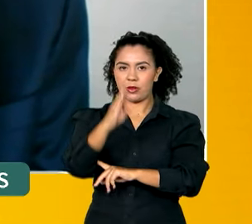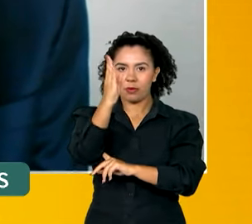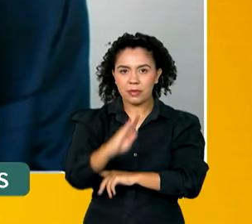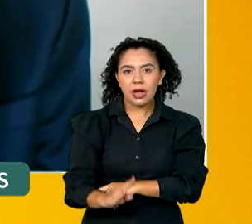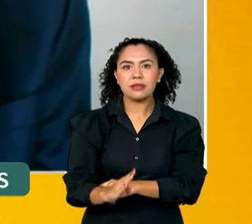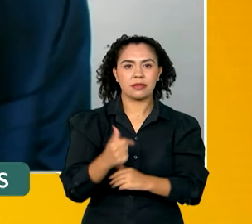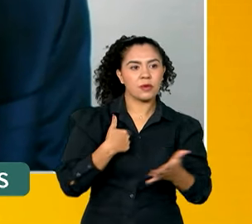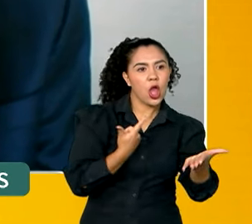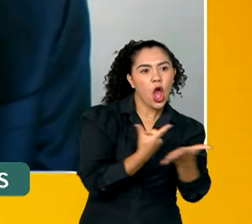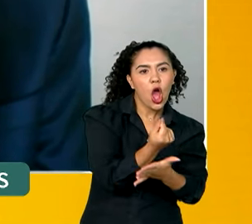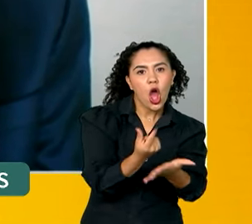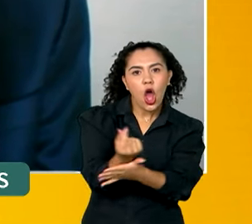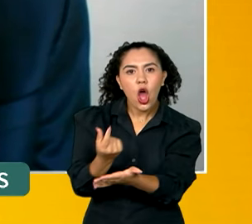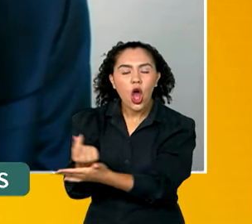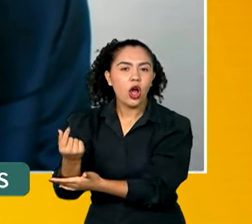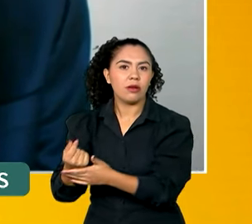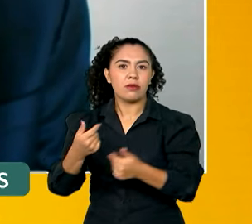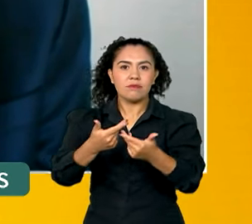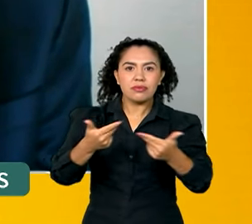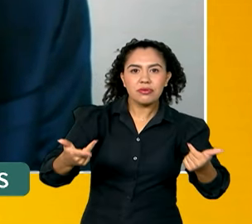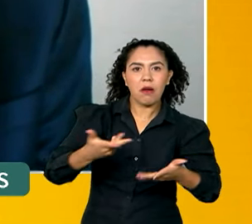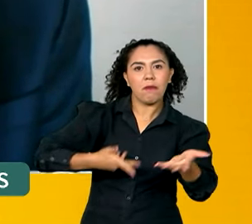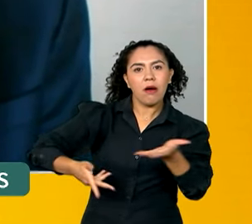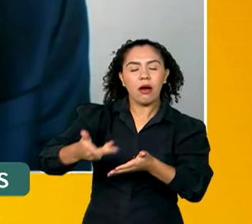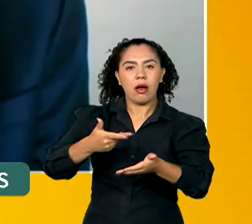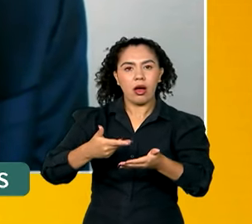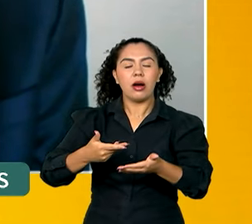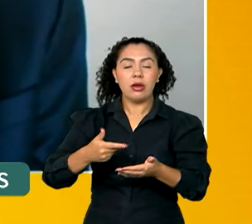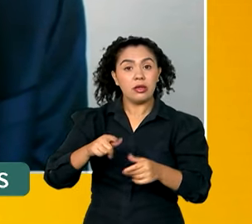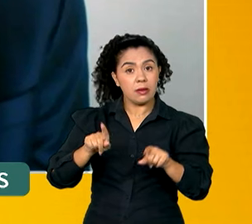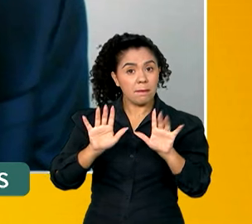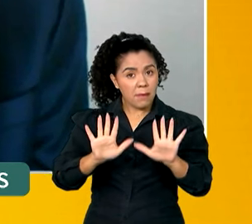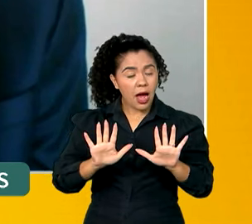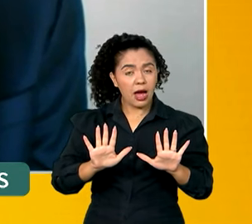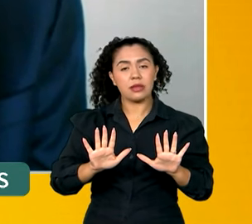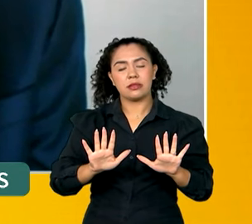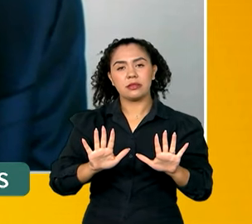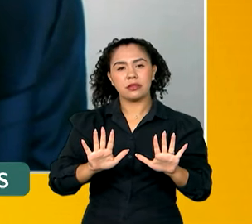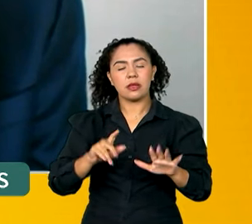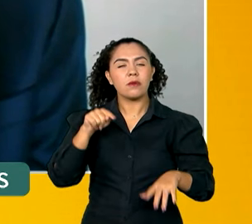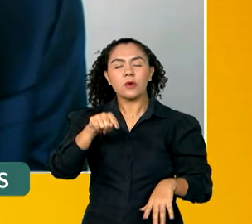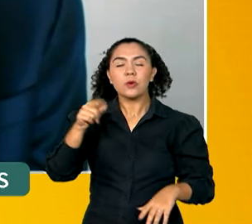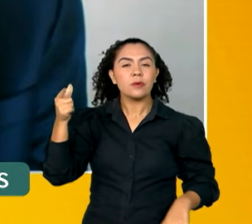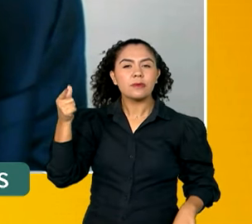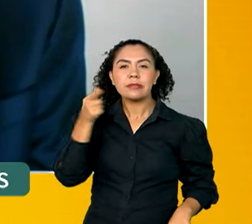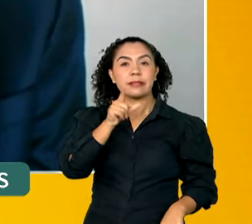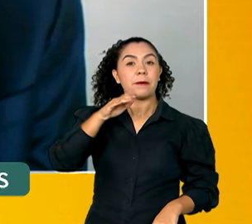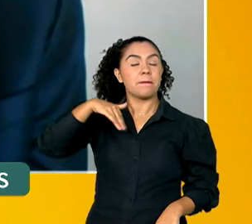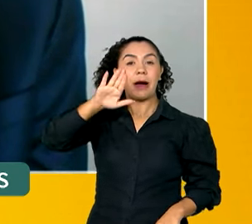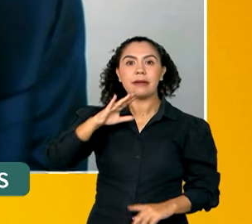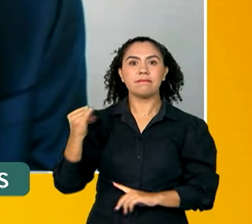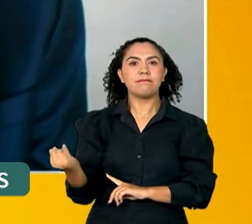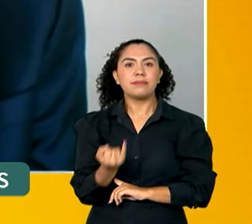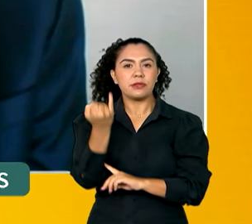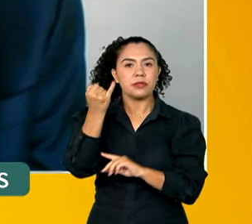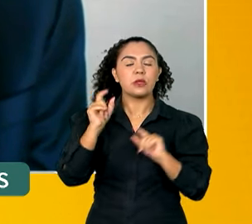consumidoras brasileiros. E assim, eu considero que o ganho mais significativo